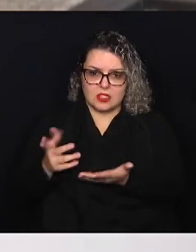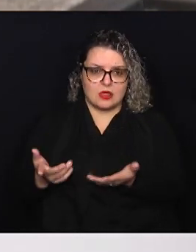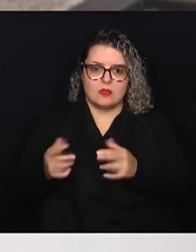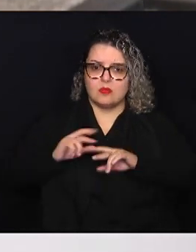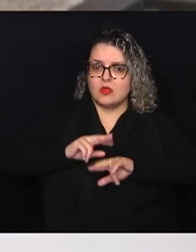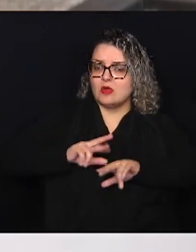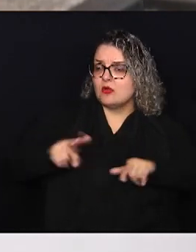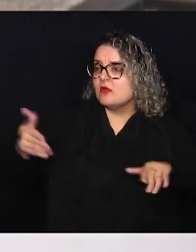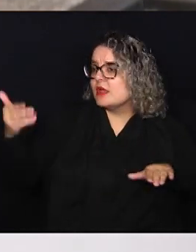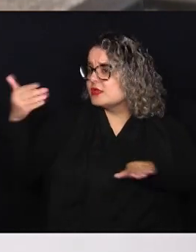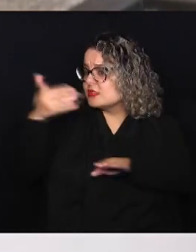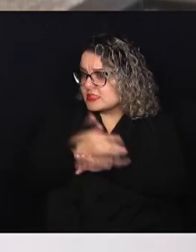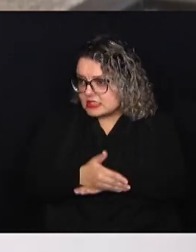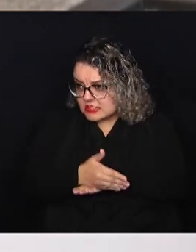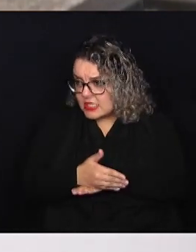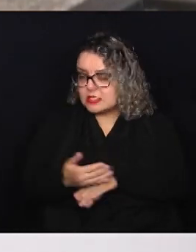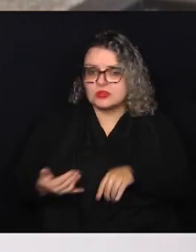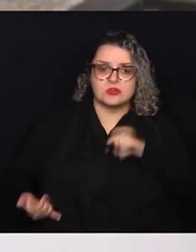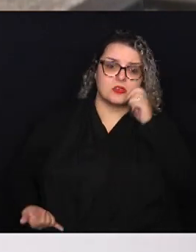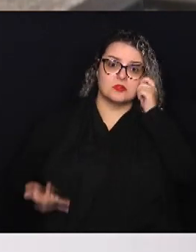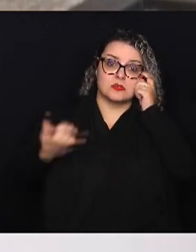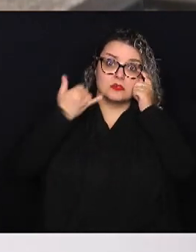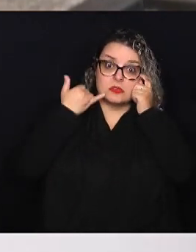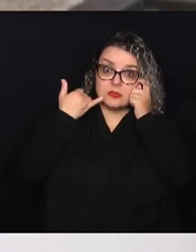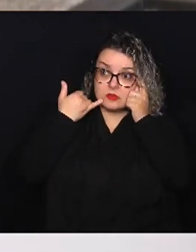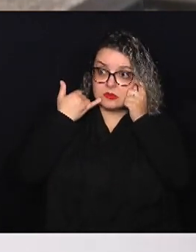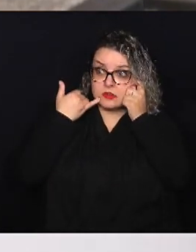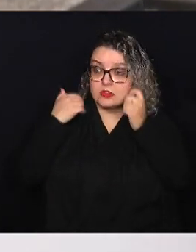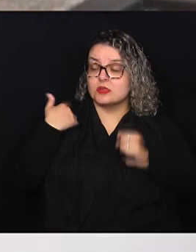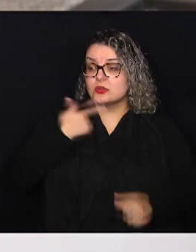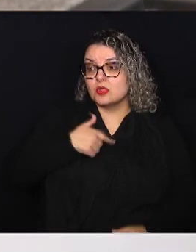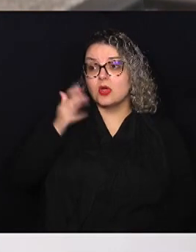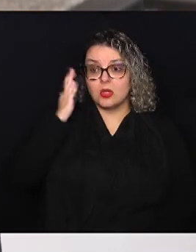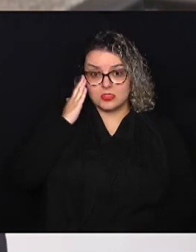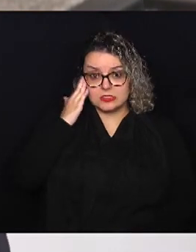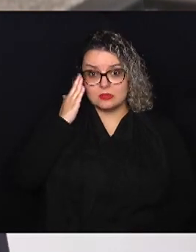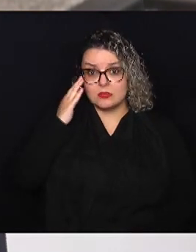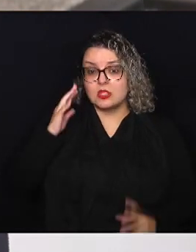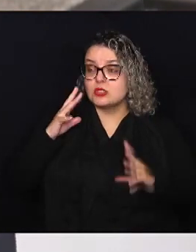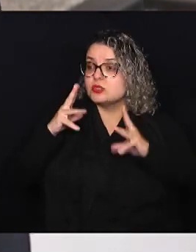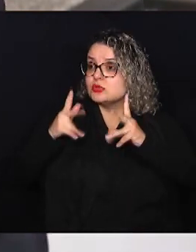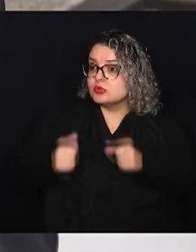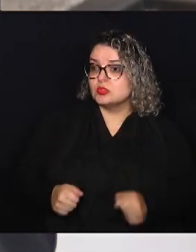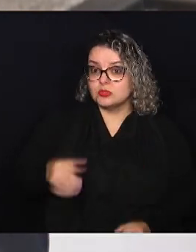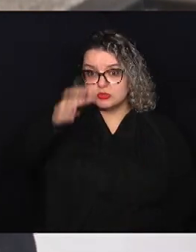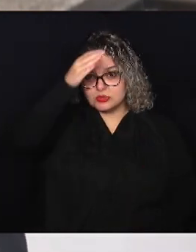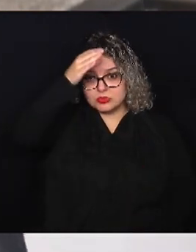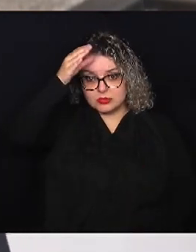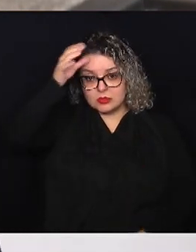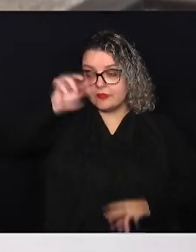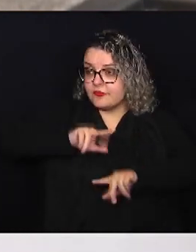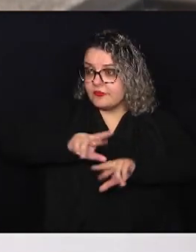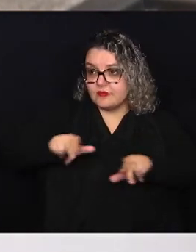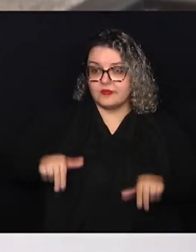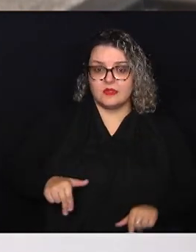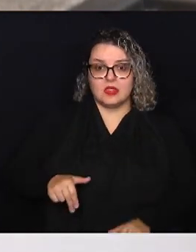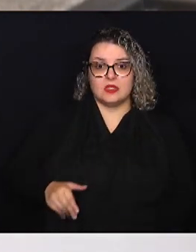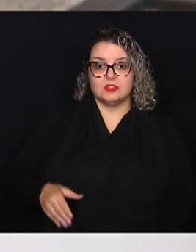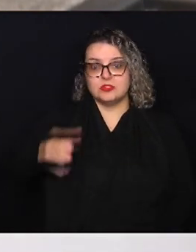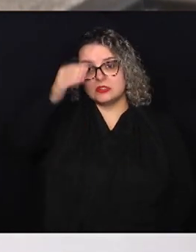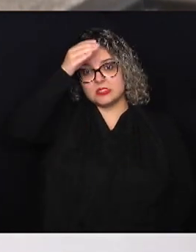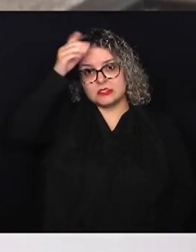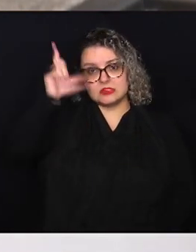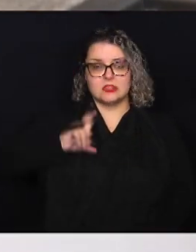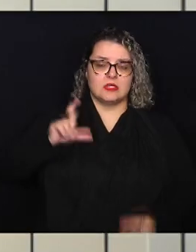muito acesso aos celulares e nós sabemos que todos os clientes, muitos clientes têm dificuldade do acesso.